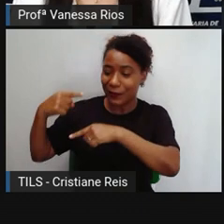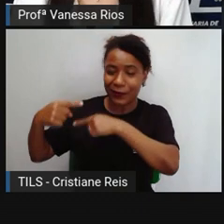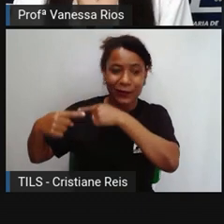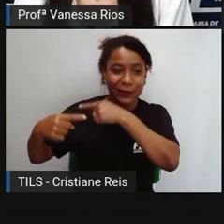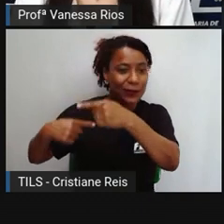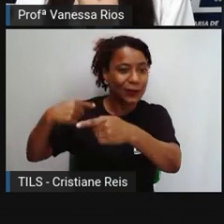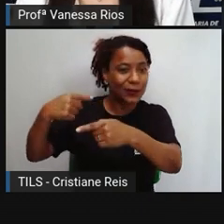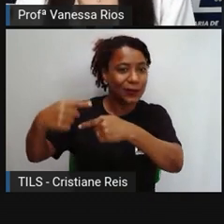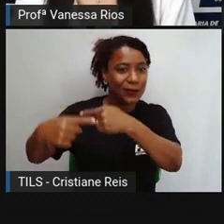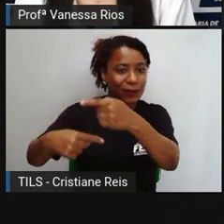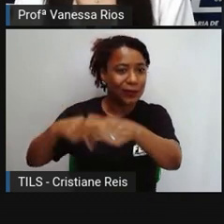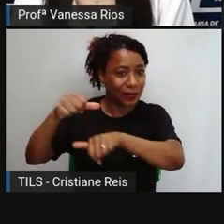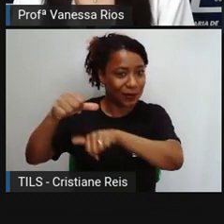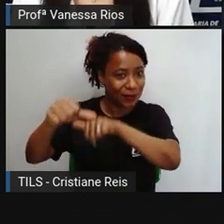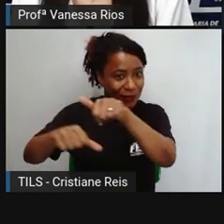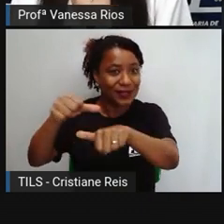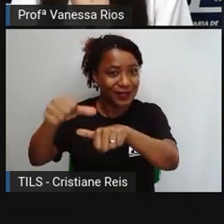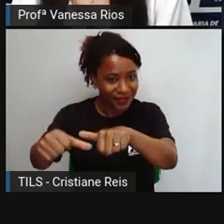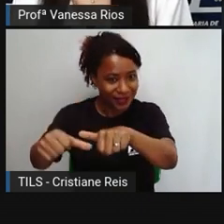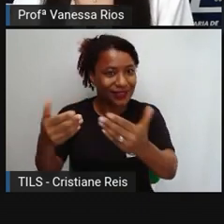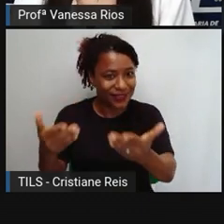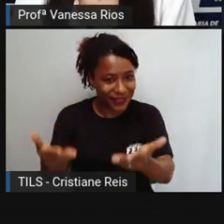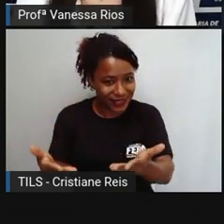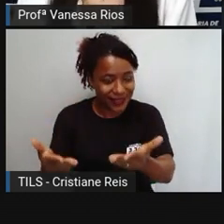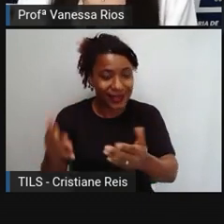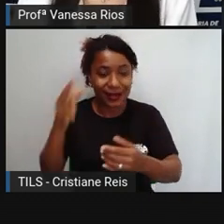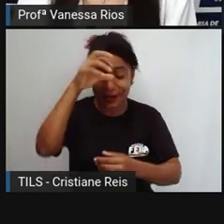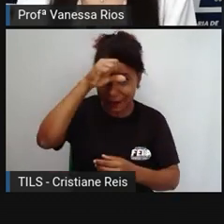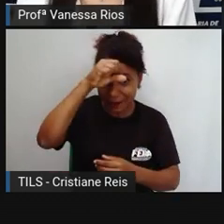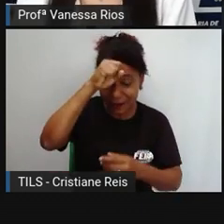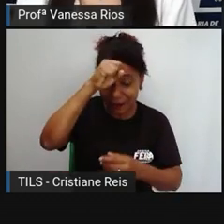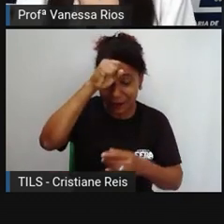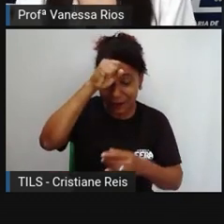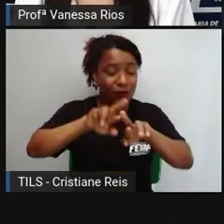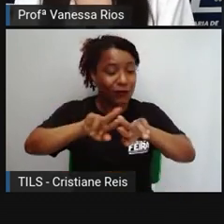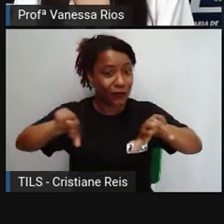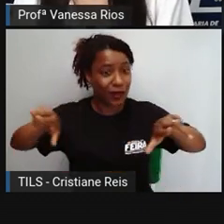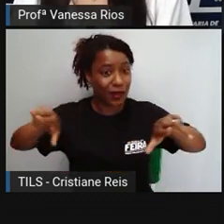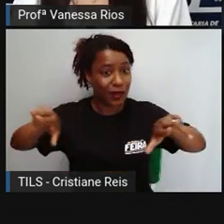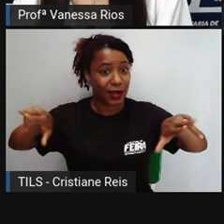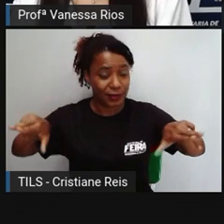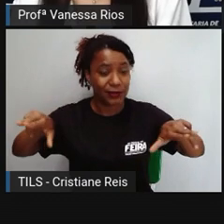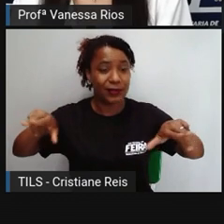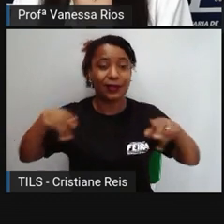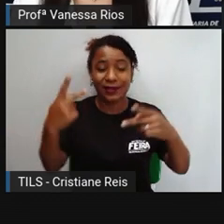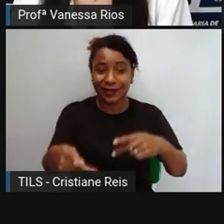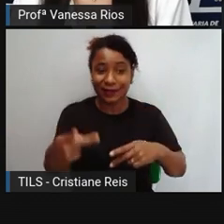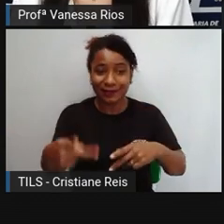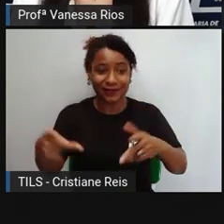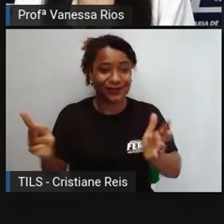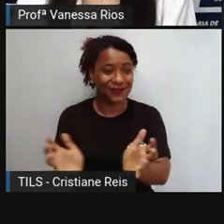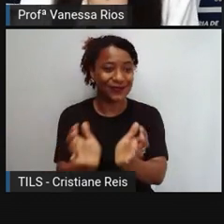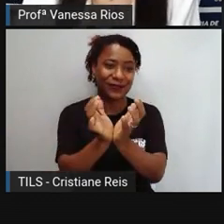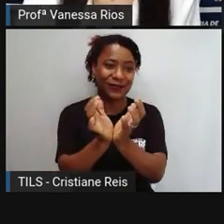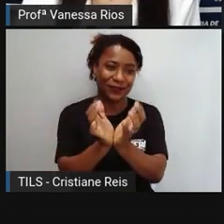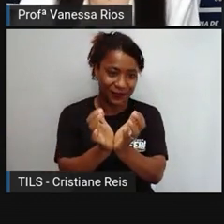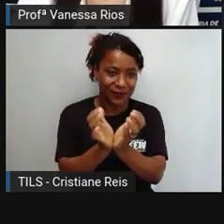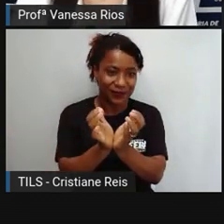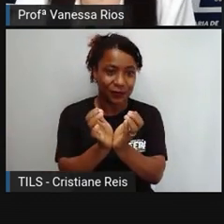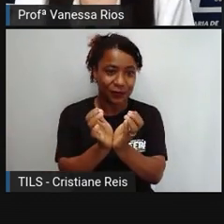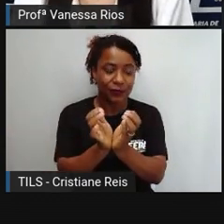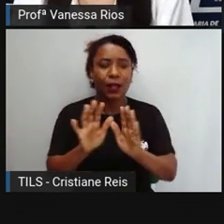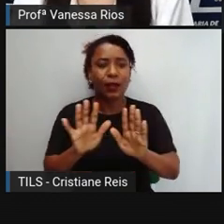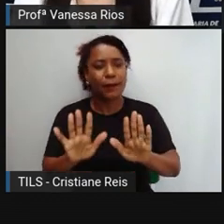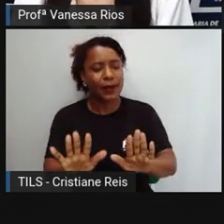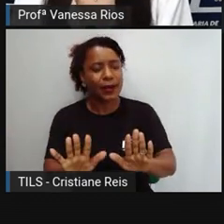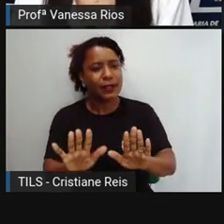vai aí se associando às realidades e às necessidades das pessoas. Mas quando a gente pensa